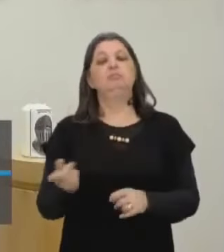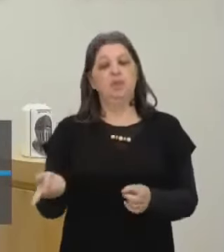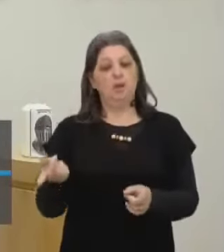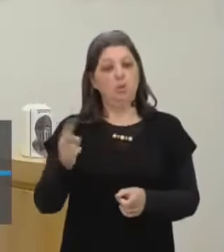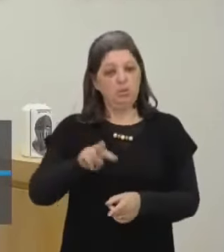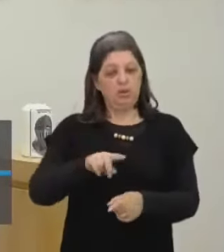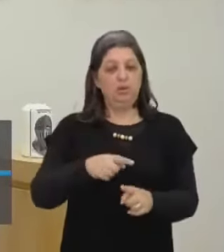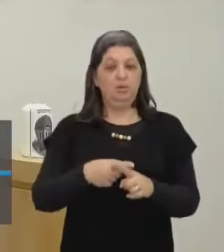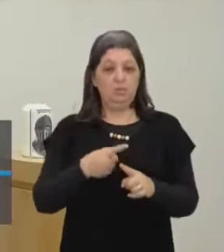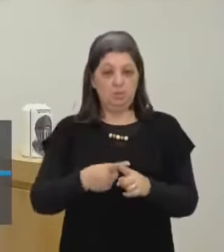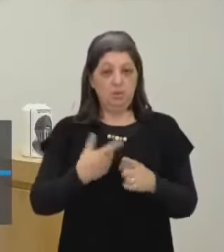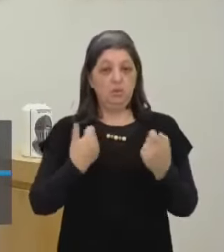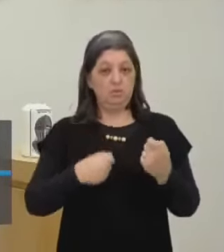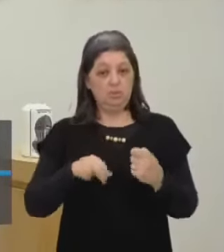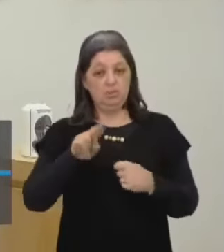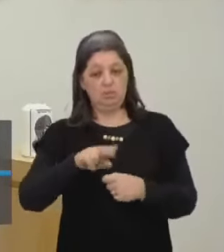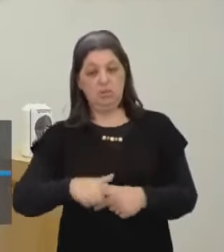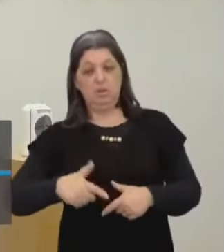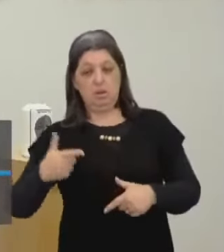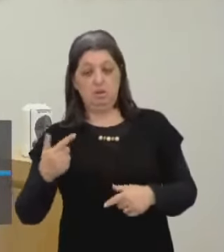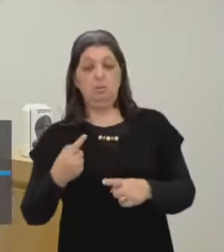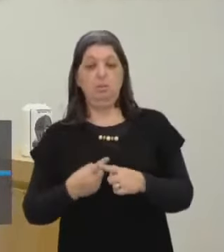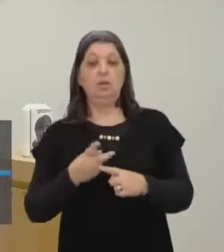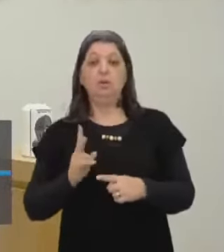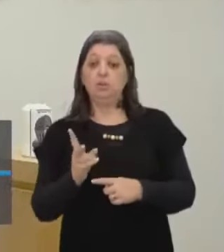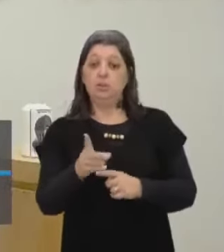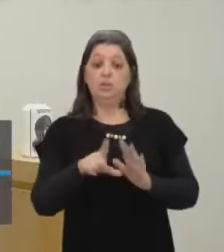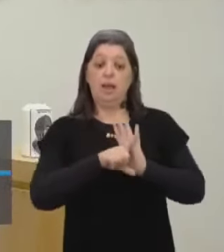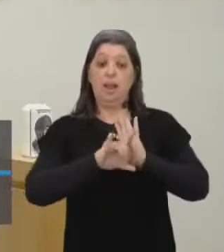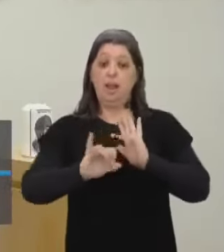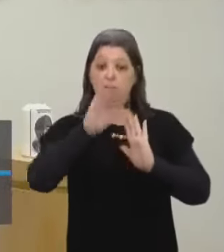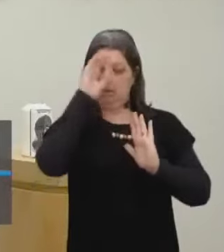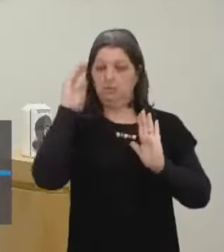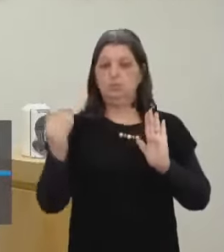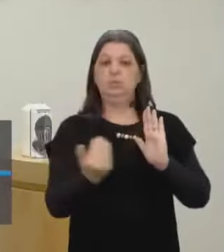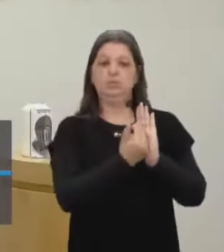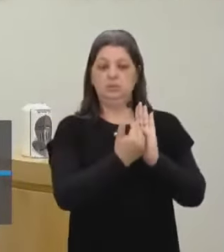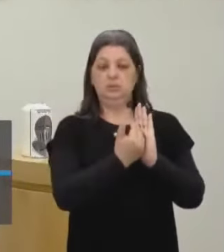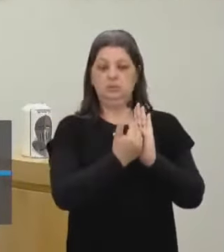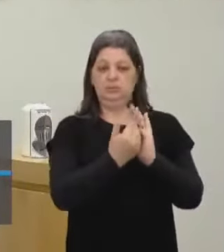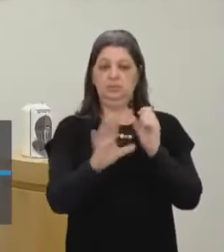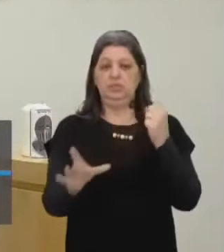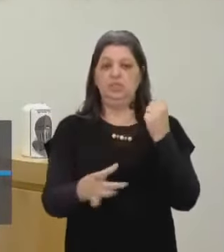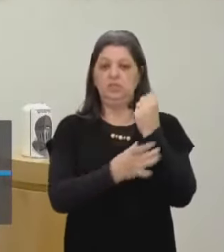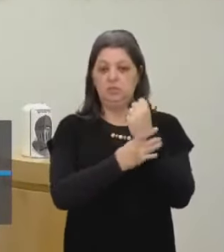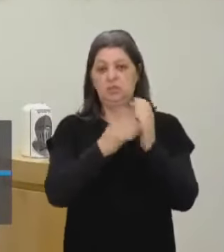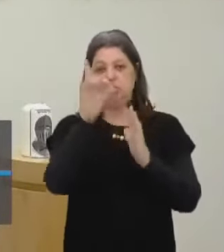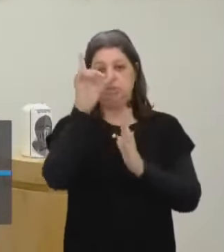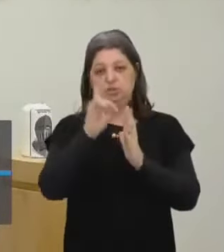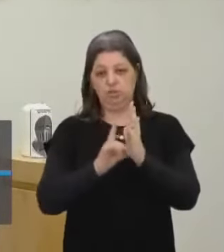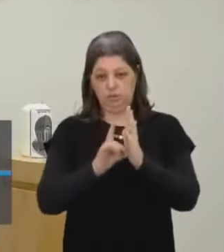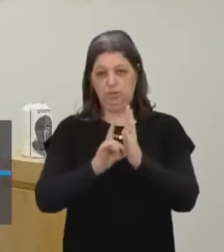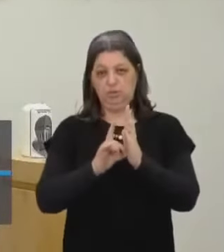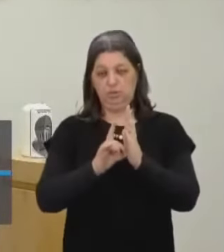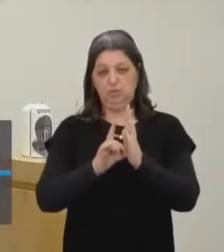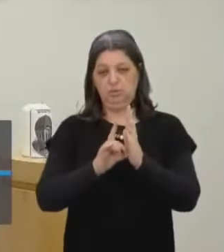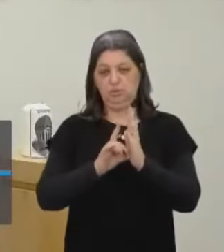armas Pra que se garanta a lei E principalmente A segurança E os direitos Do